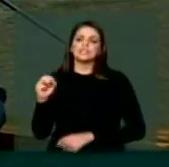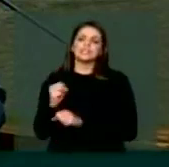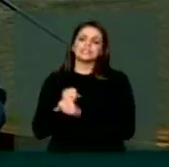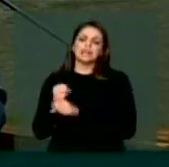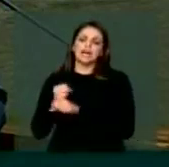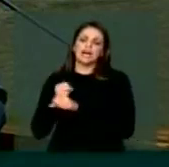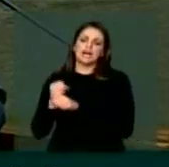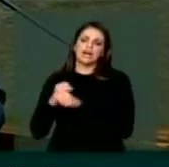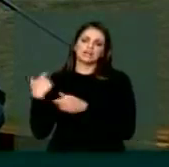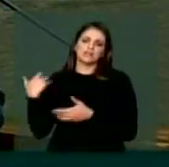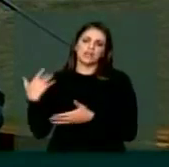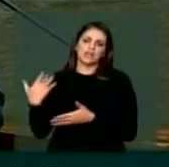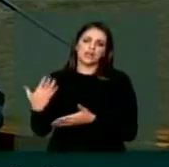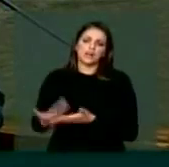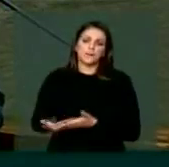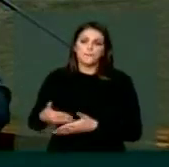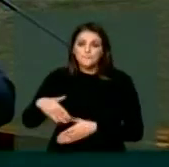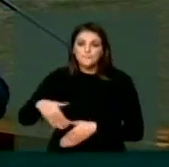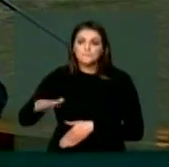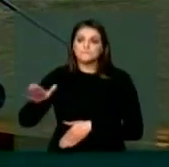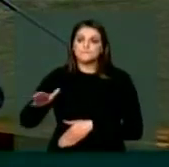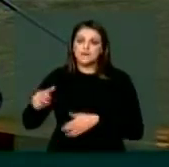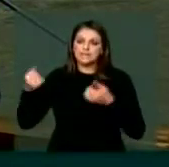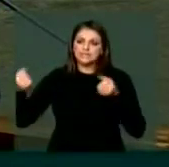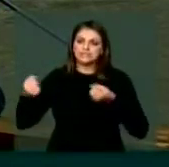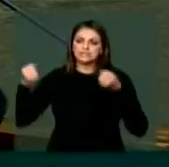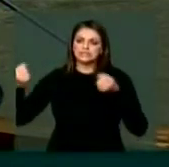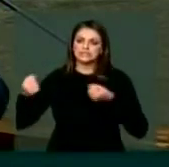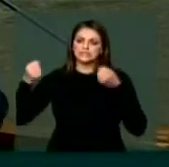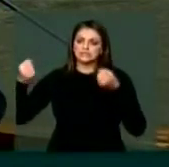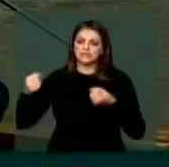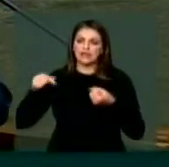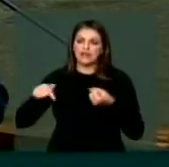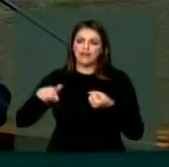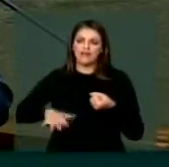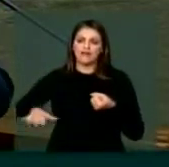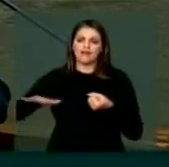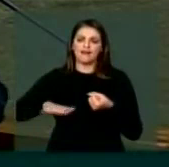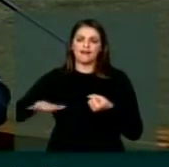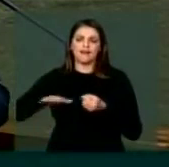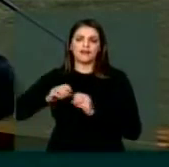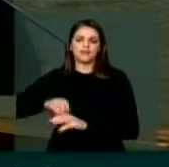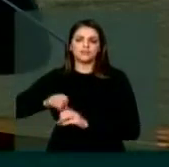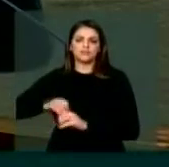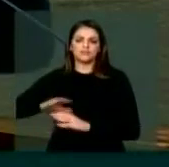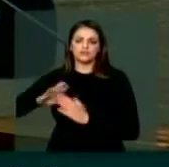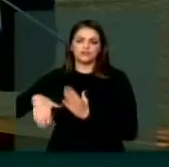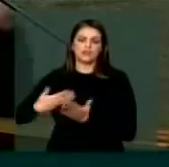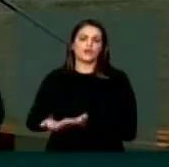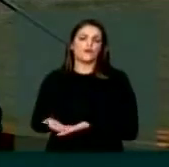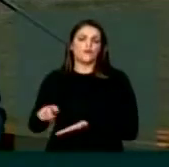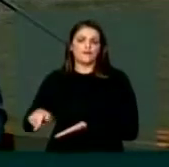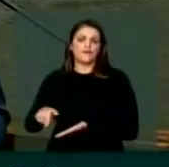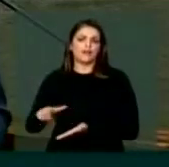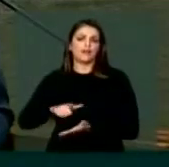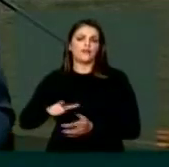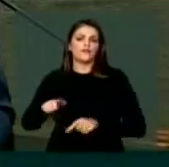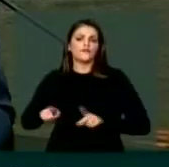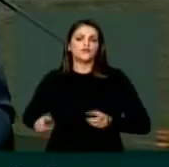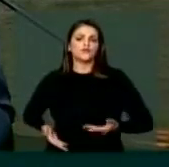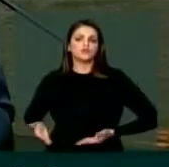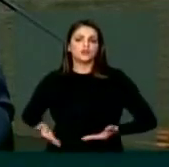Brasil foram os trabalhadores da educação, às vezes, tendo que chegar à condição limite dramática da greve para que as autoridades